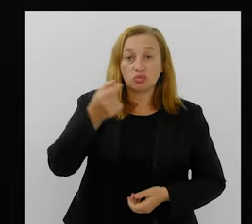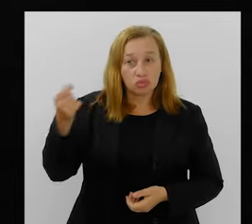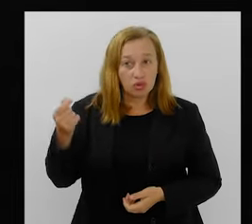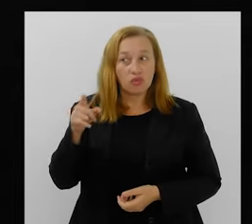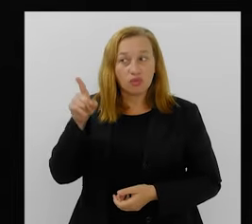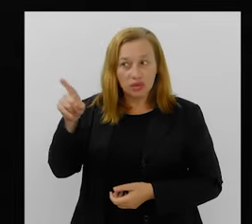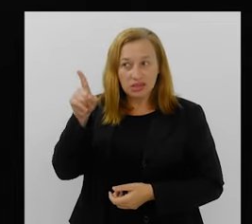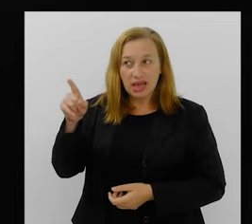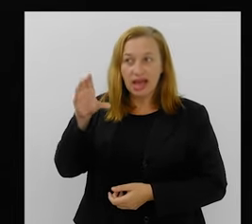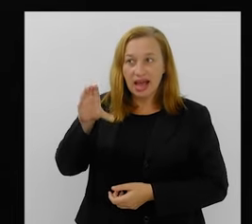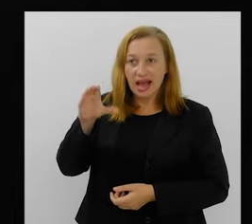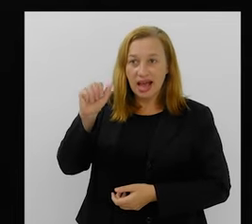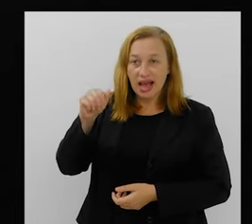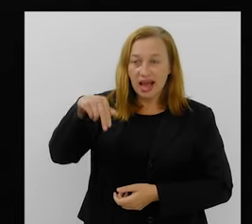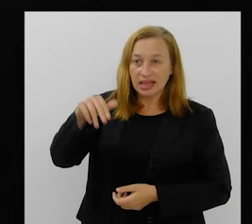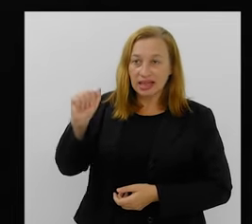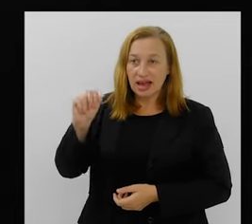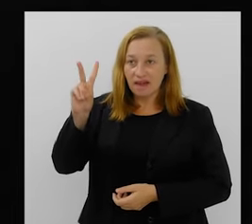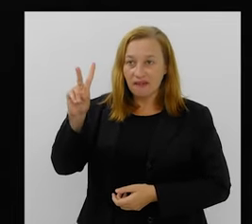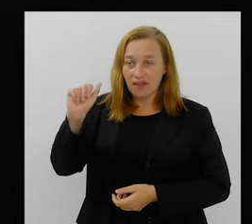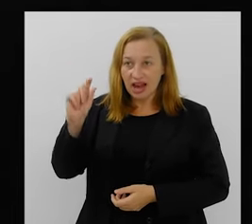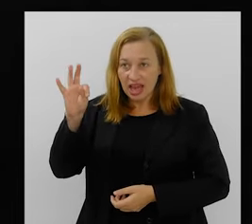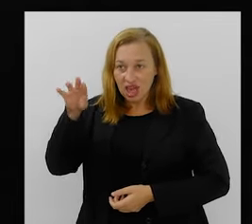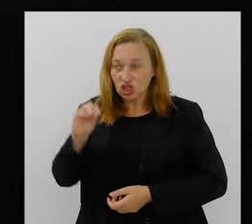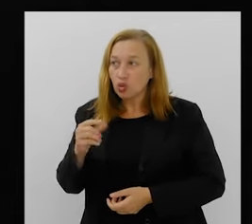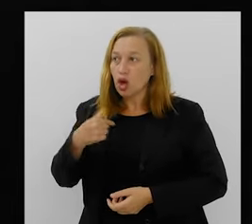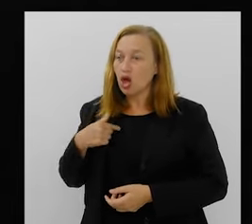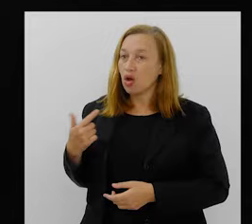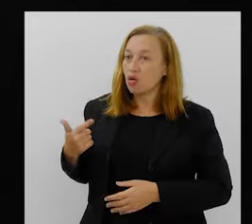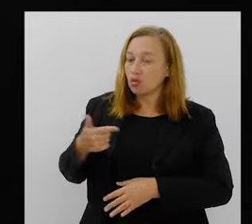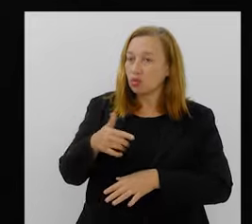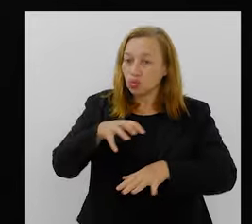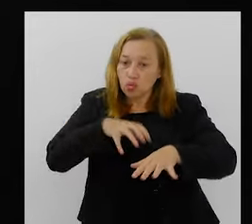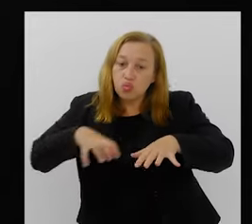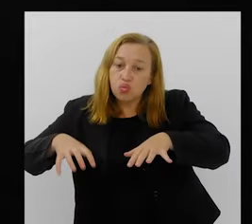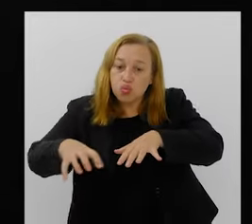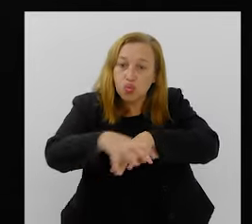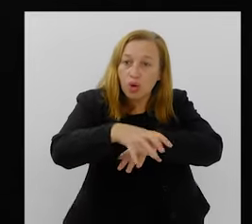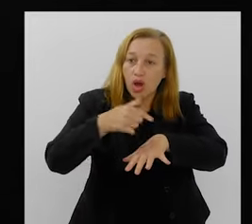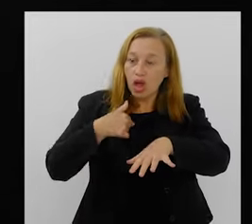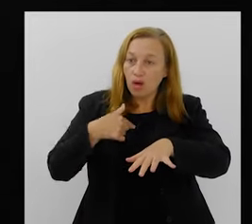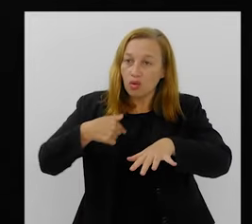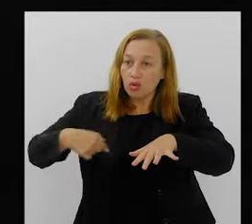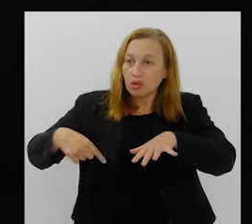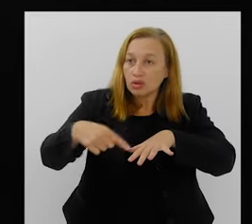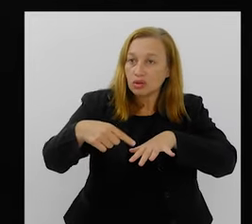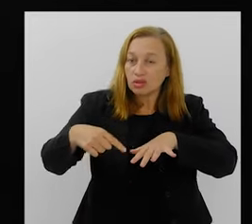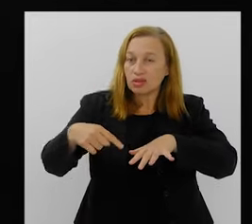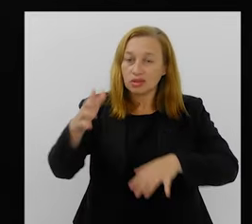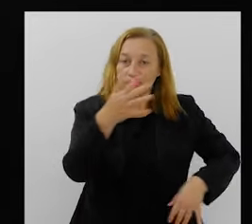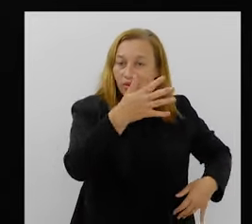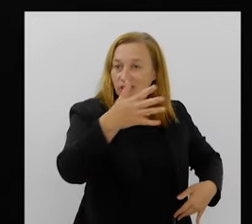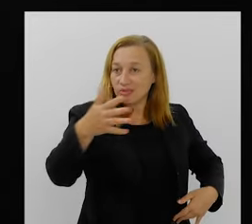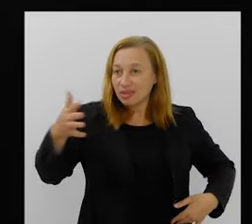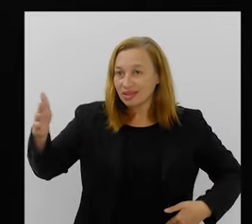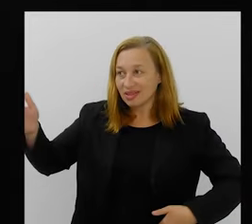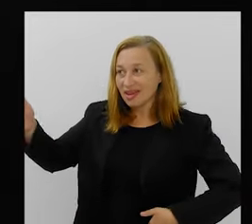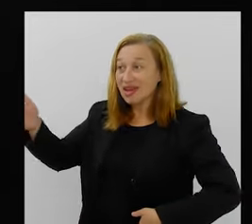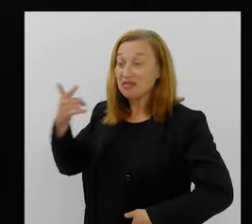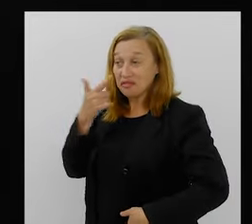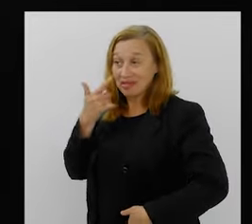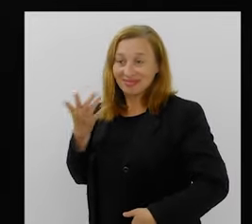2001, você era o carnavalesco. Exato. E eu vim num carro alegórico, e olha isso, de porta-bandeira, né?